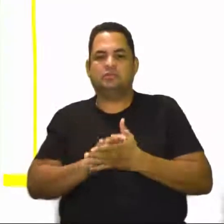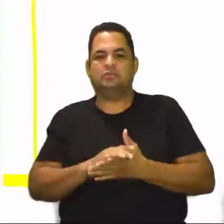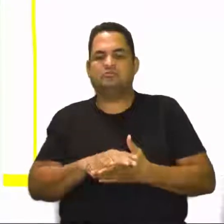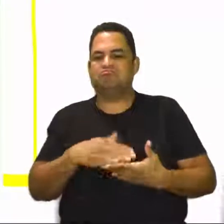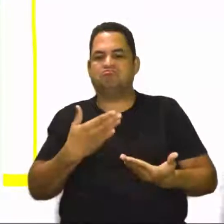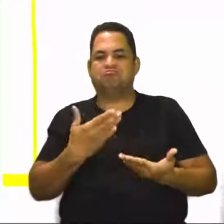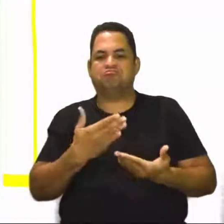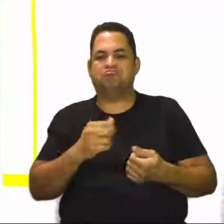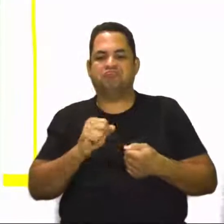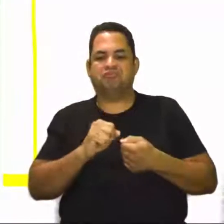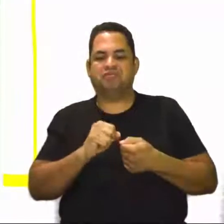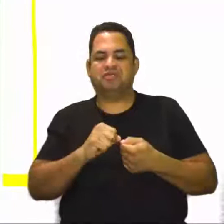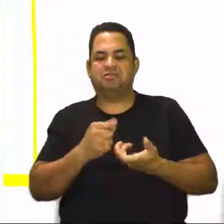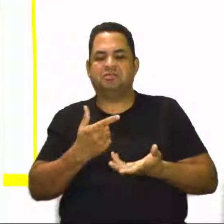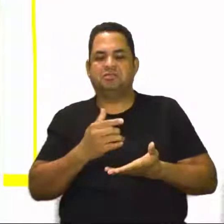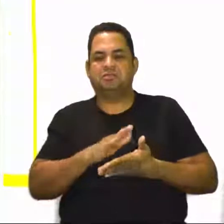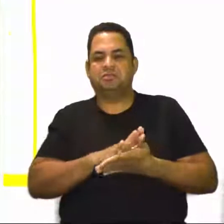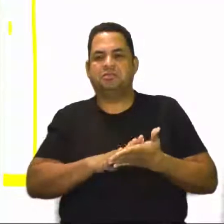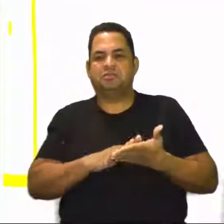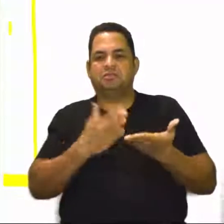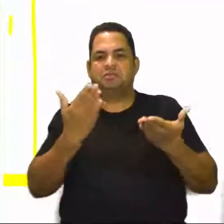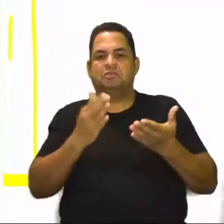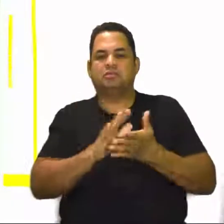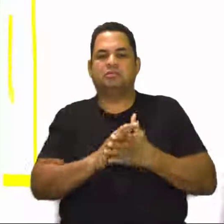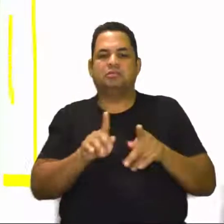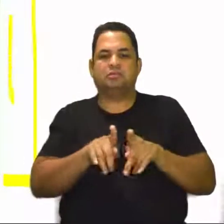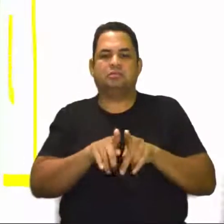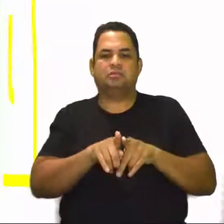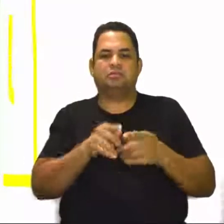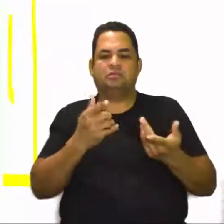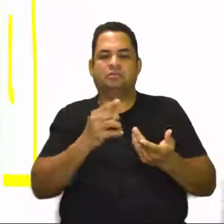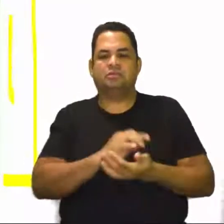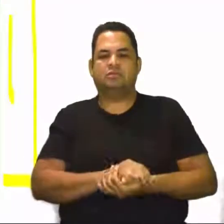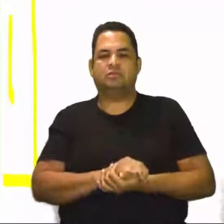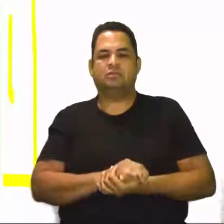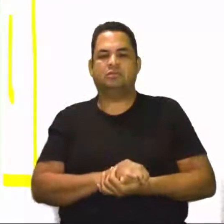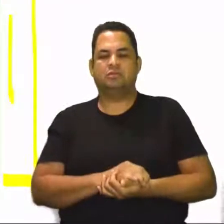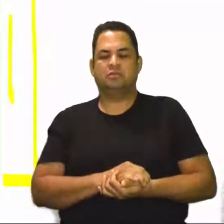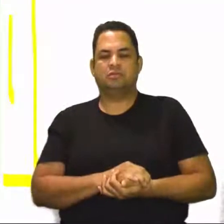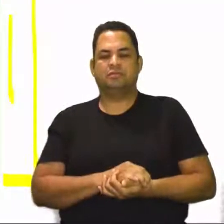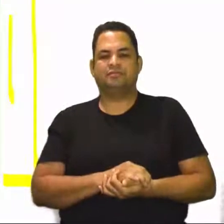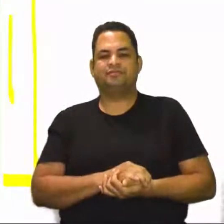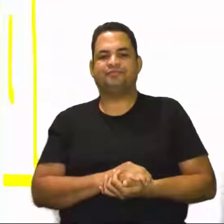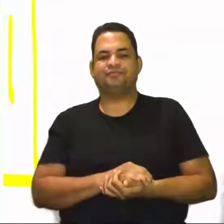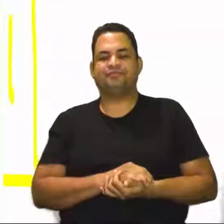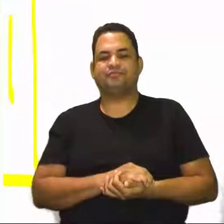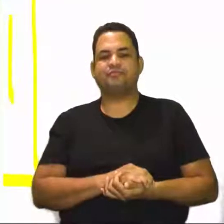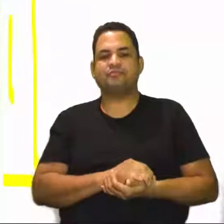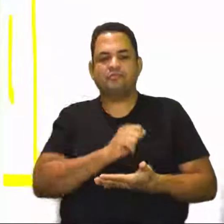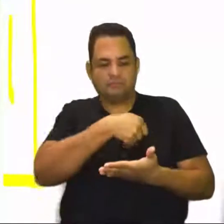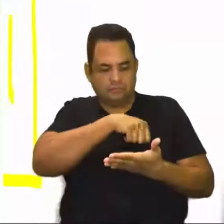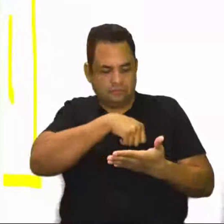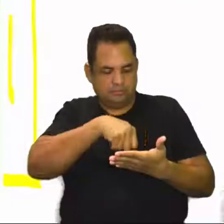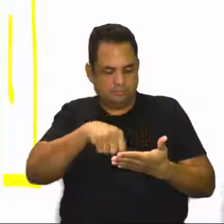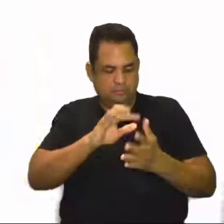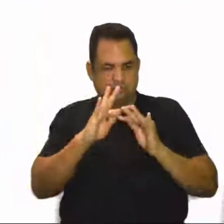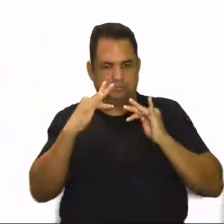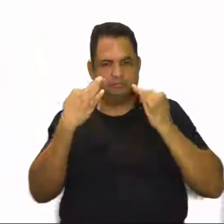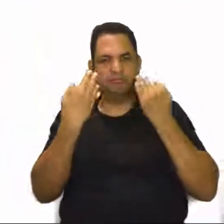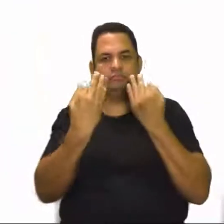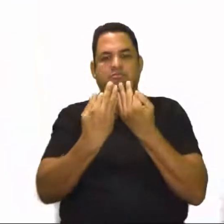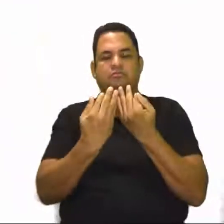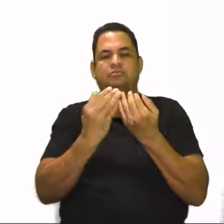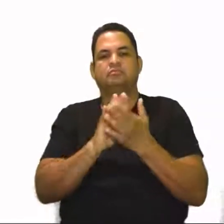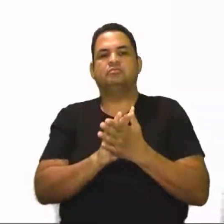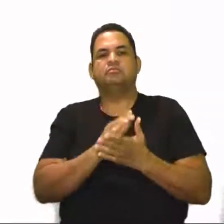nenhuma, né? Se você não faz. Considerar também a escala que está aqui ao lado. Então, você vai preencher, sua família vai preencher,